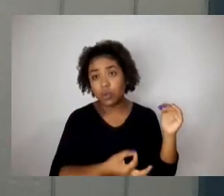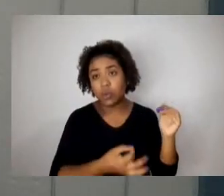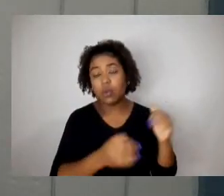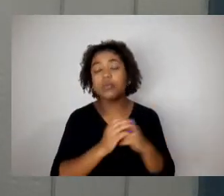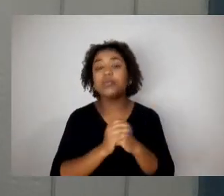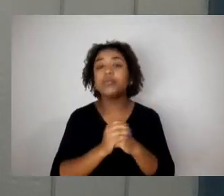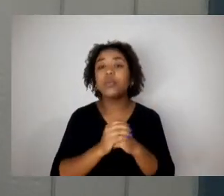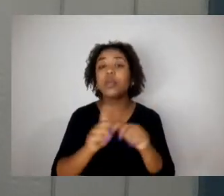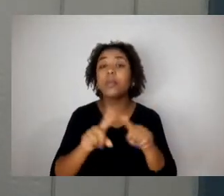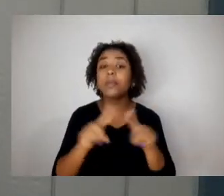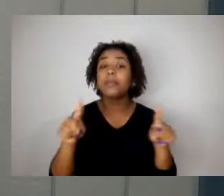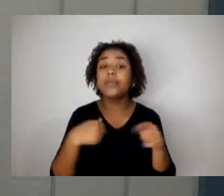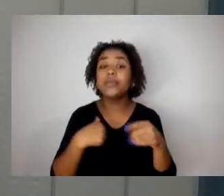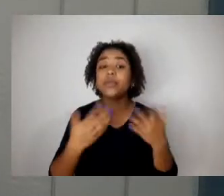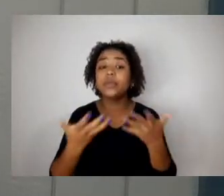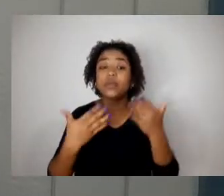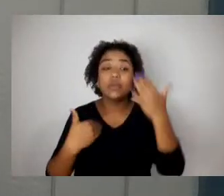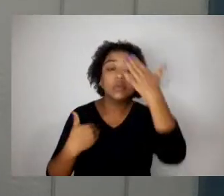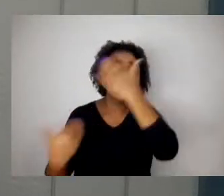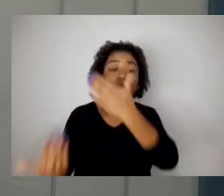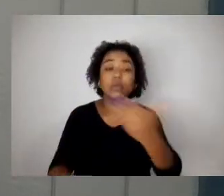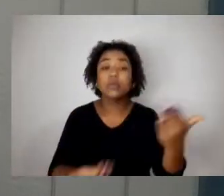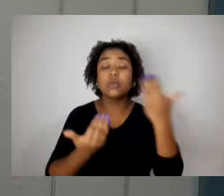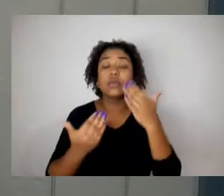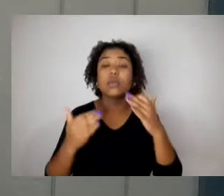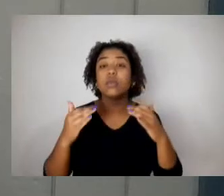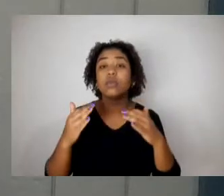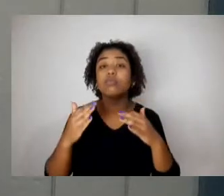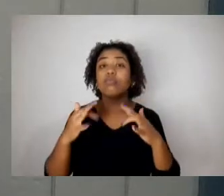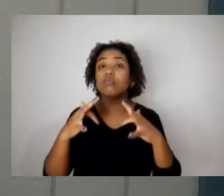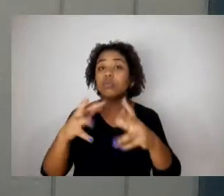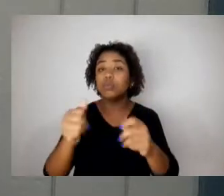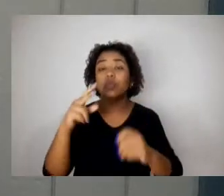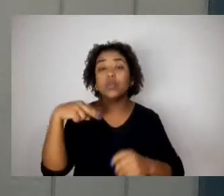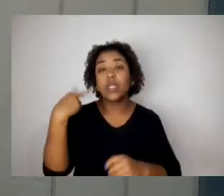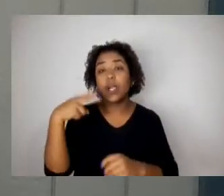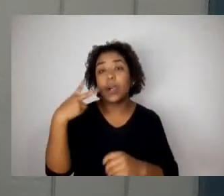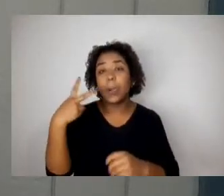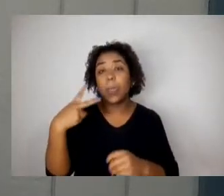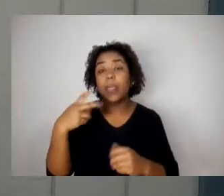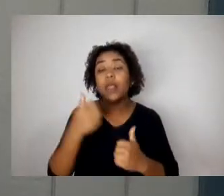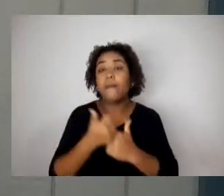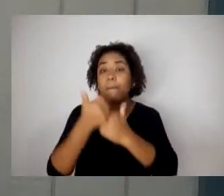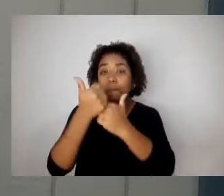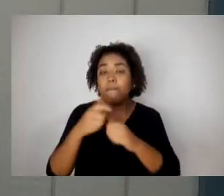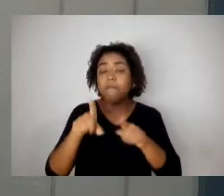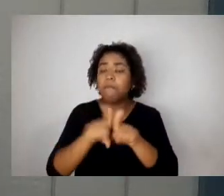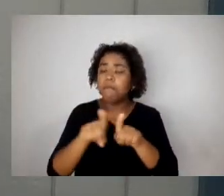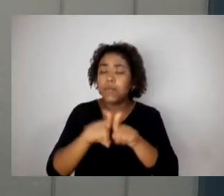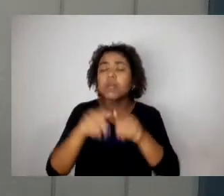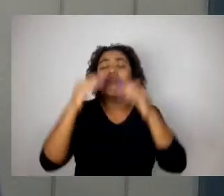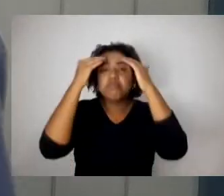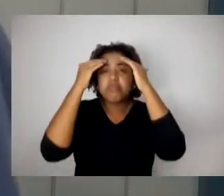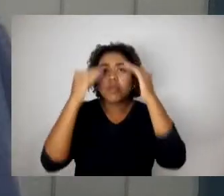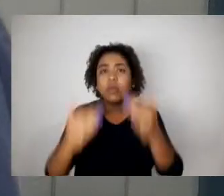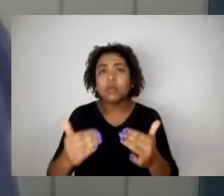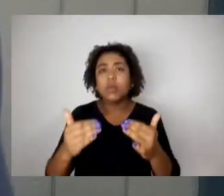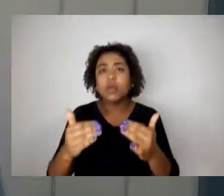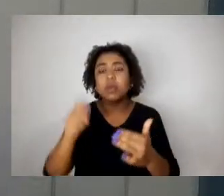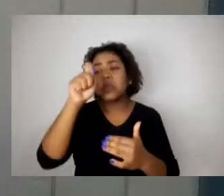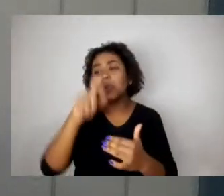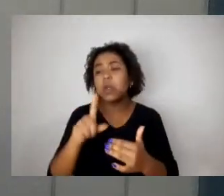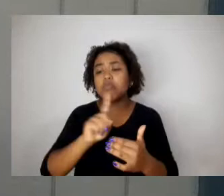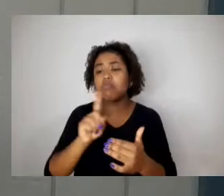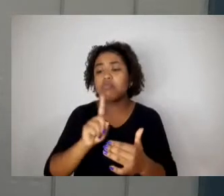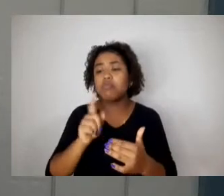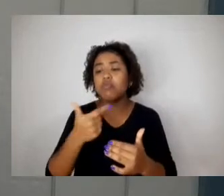os vereadores que nos apoiaram. Os que não apoiaram, tiveram o seu posicionamento, respeitamos também. Mas eu quero agradecer a todos os vereadores por